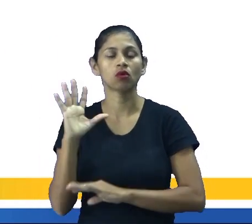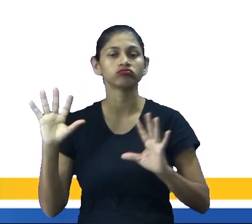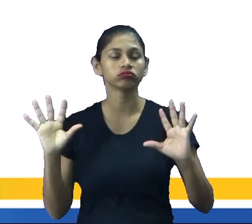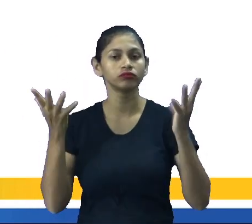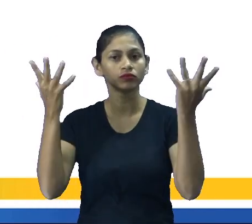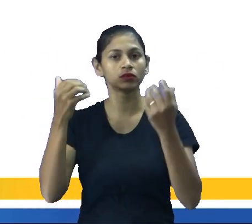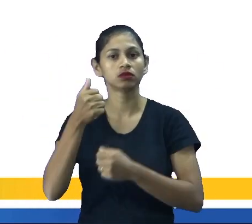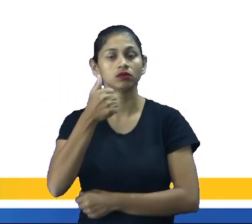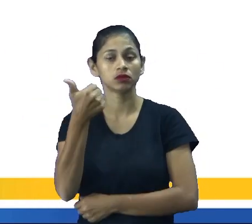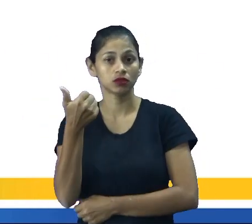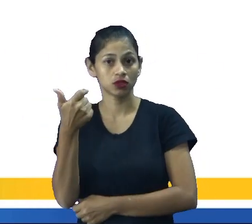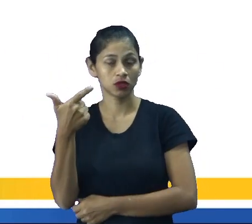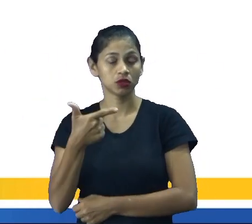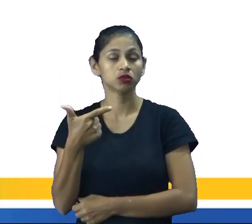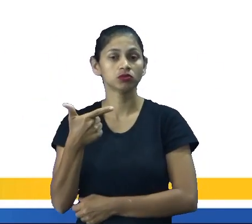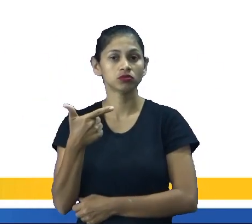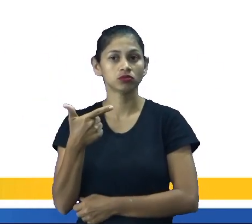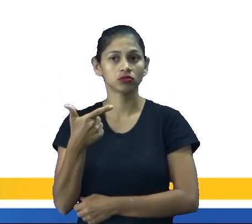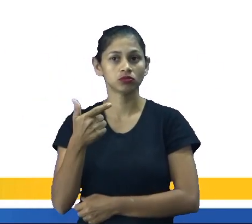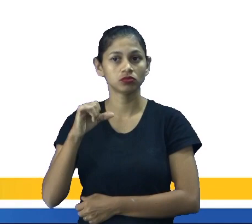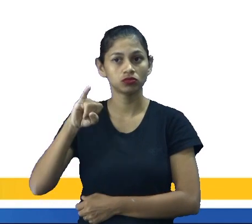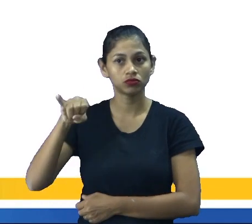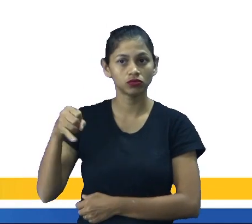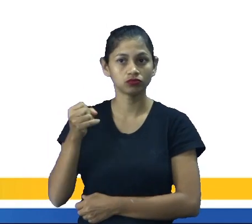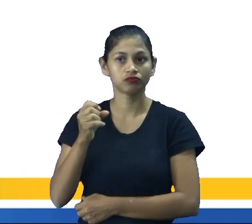aí no caso a data, June 12.